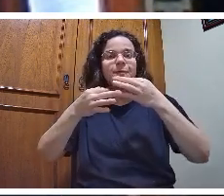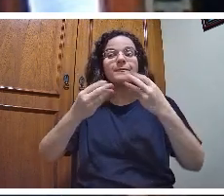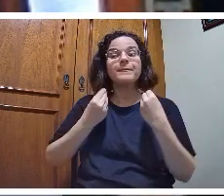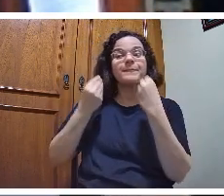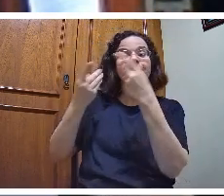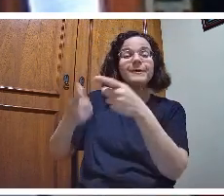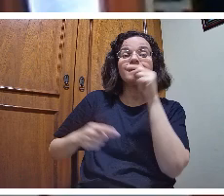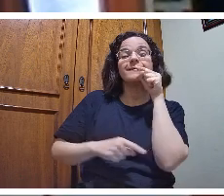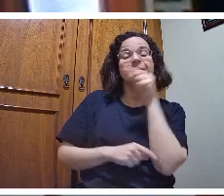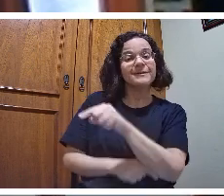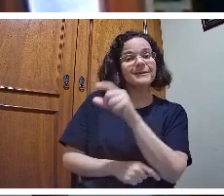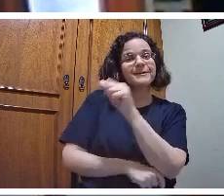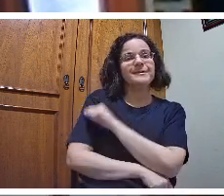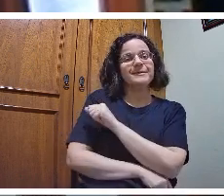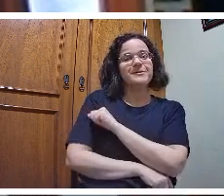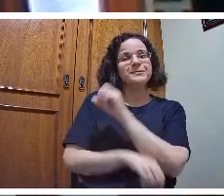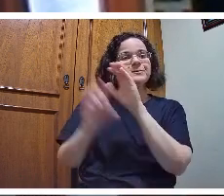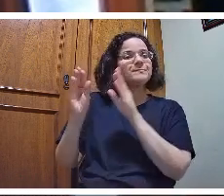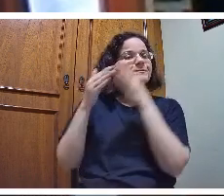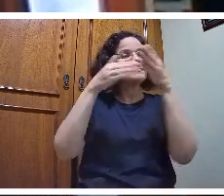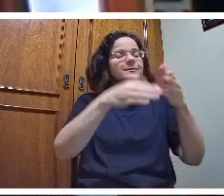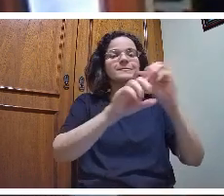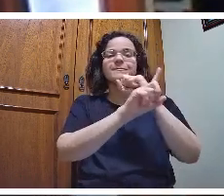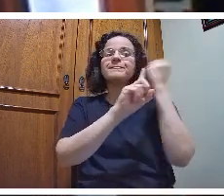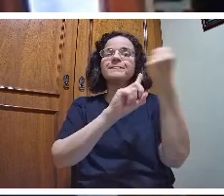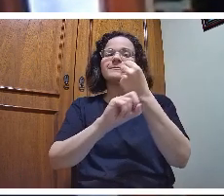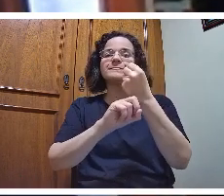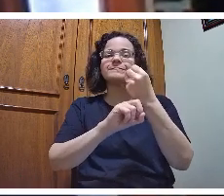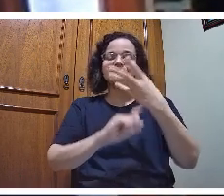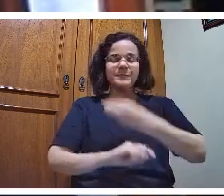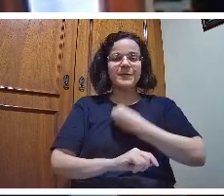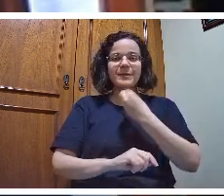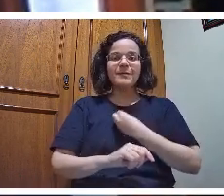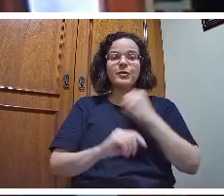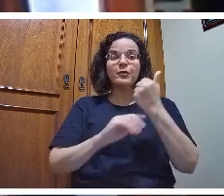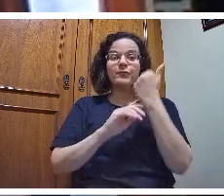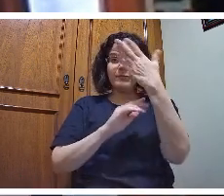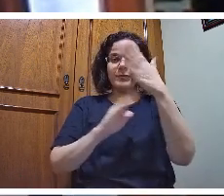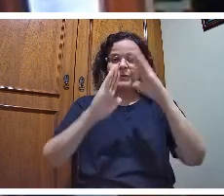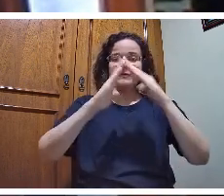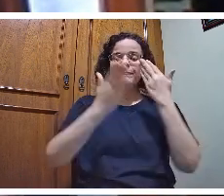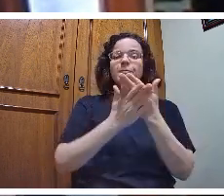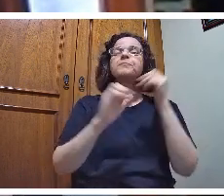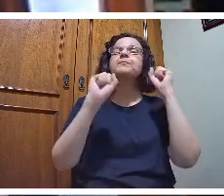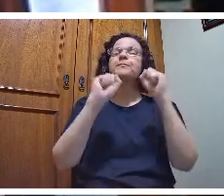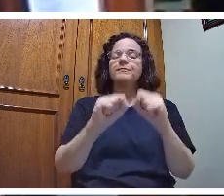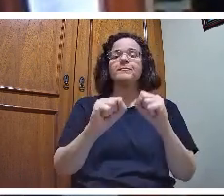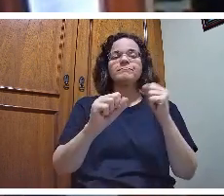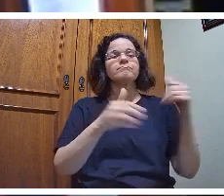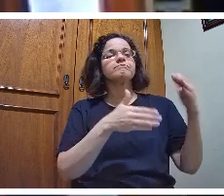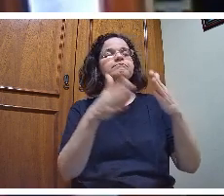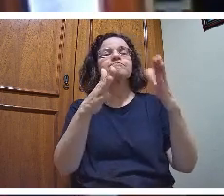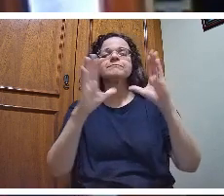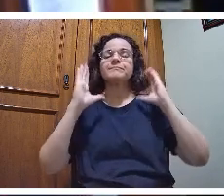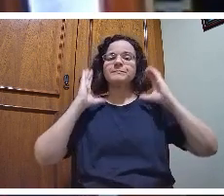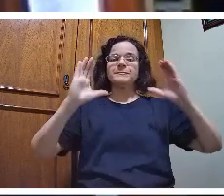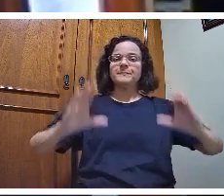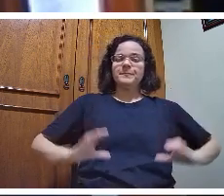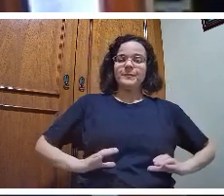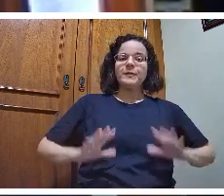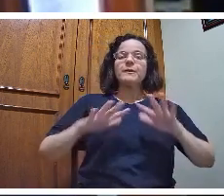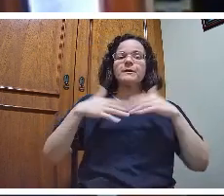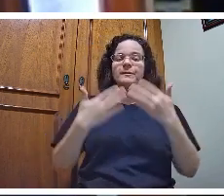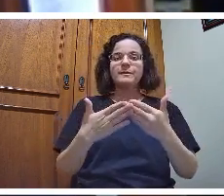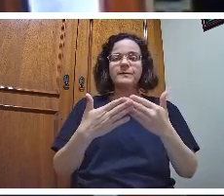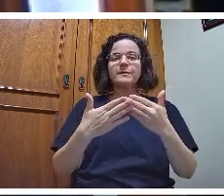extraescolar possa se conduzir como cidadão então a função da escola não é transformar a realidade